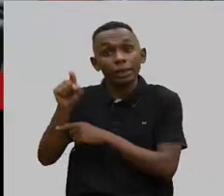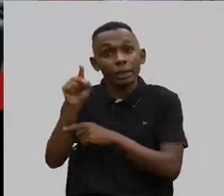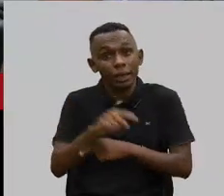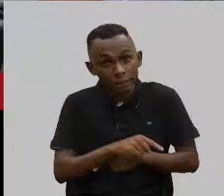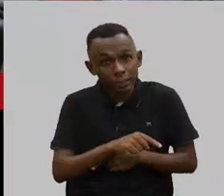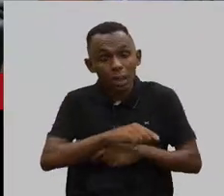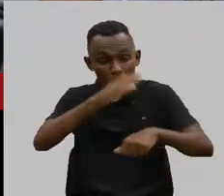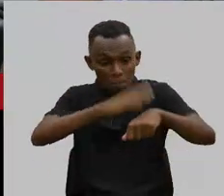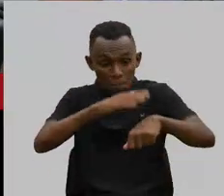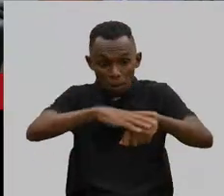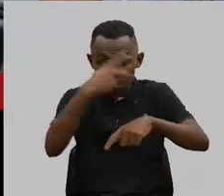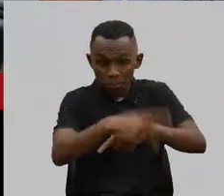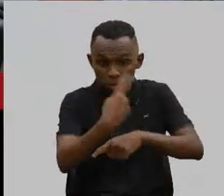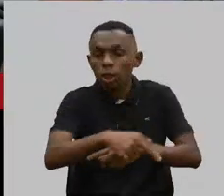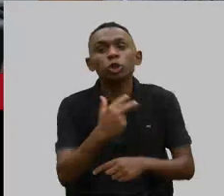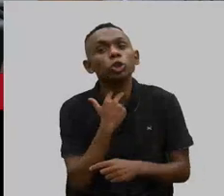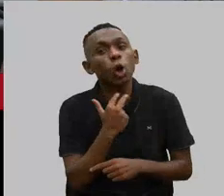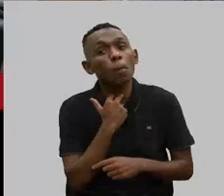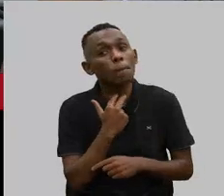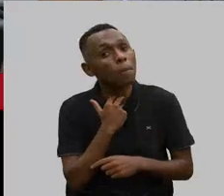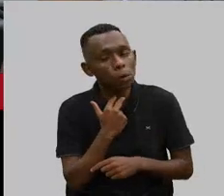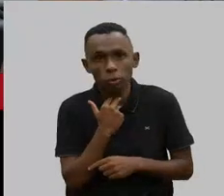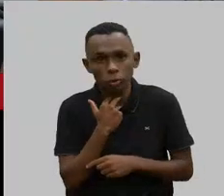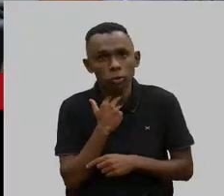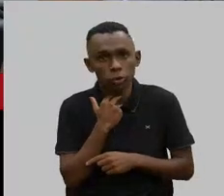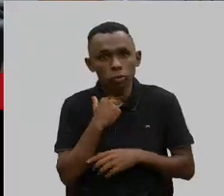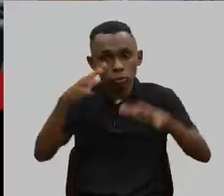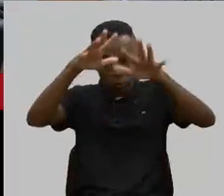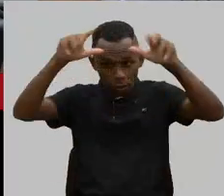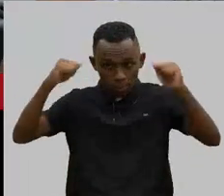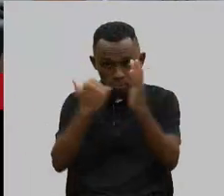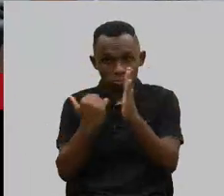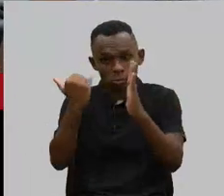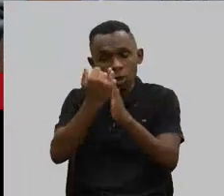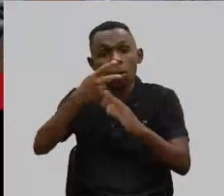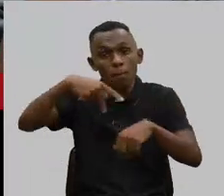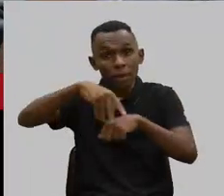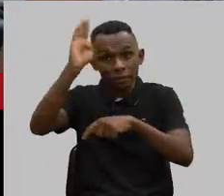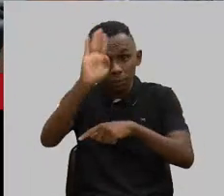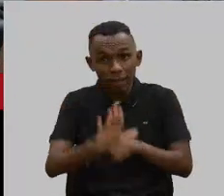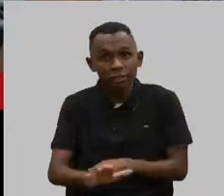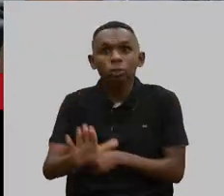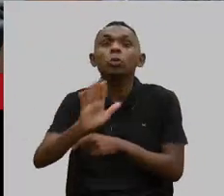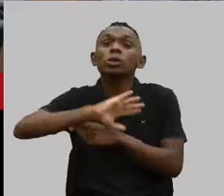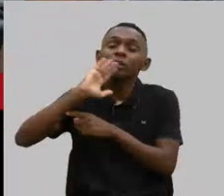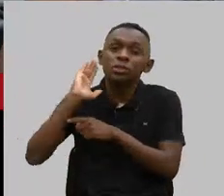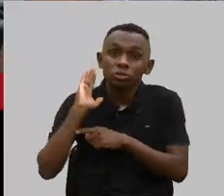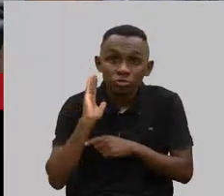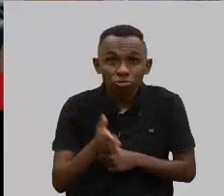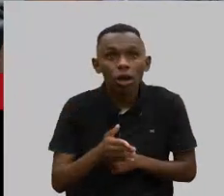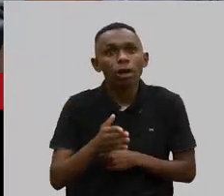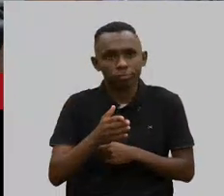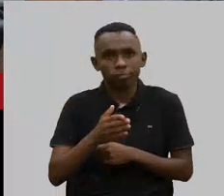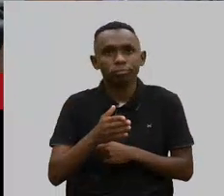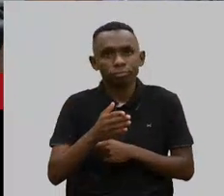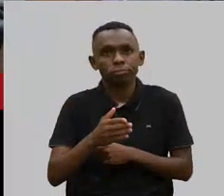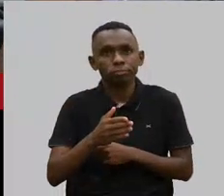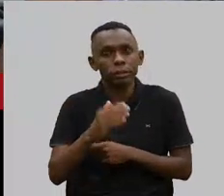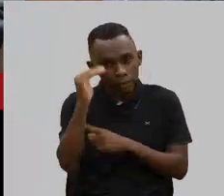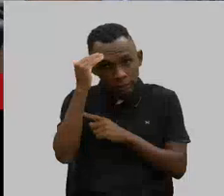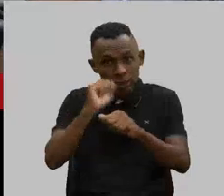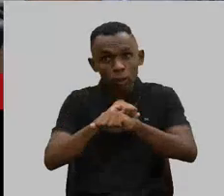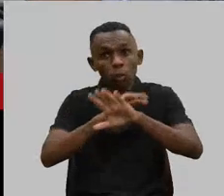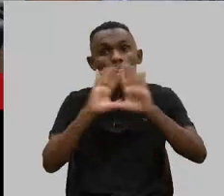unilateralmente, porque não podem, os tribunais superiores do nosso país já firmaram o entendimento